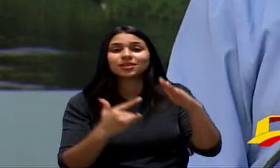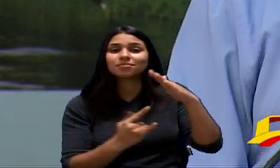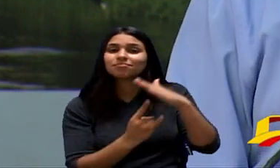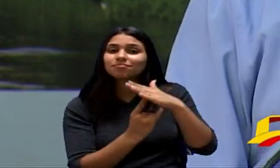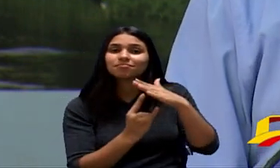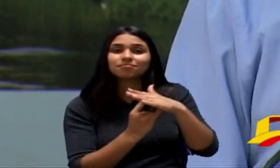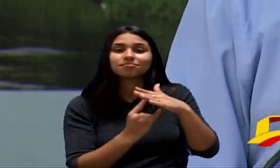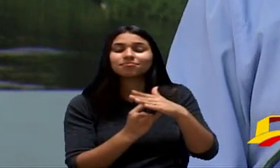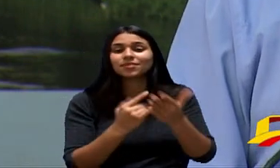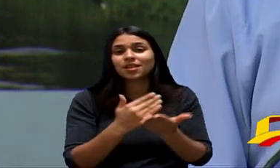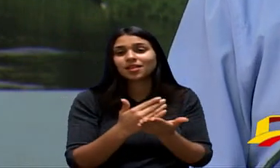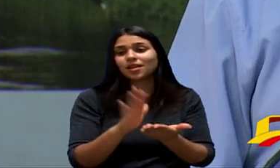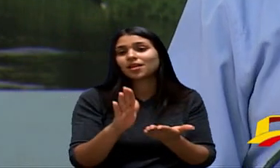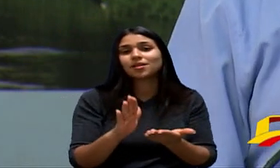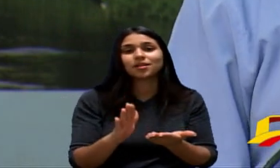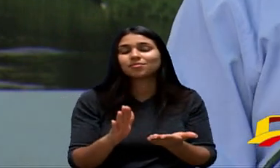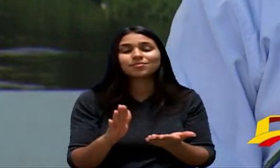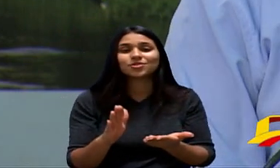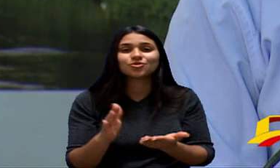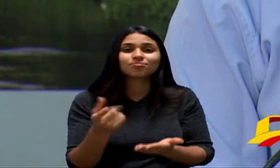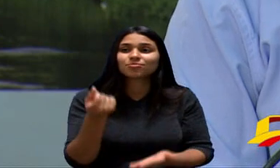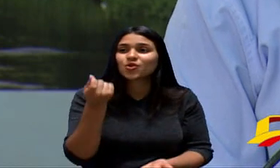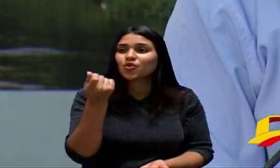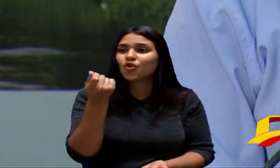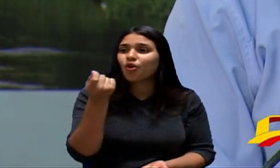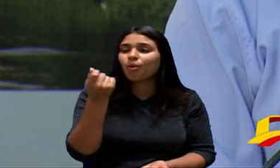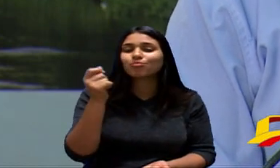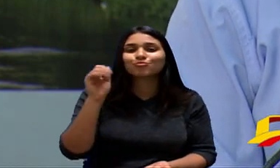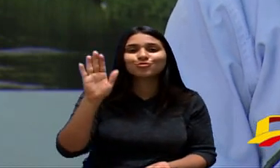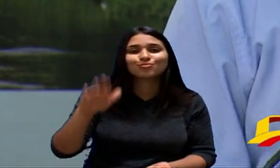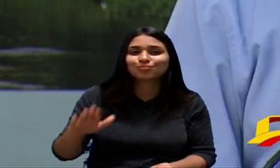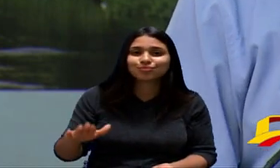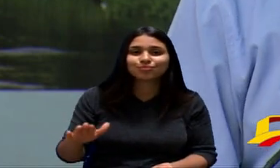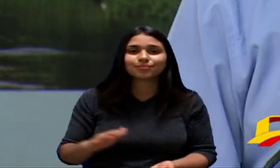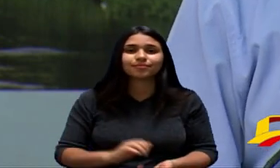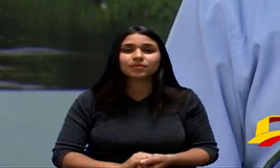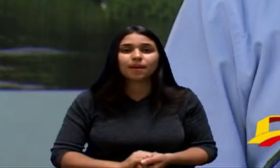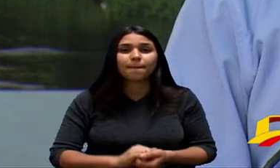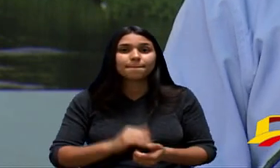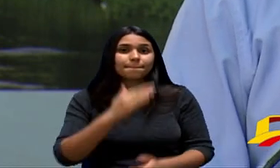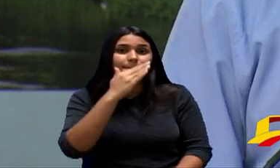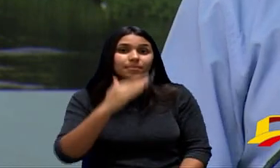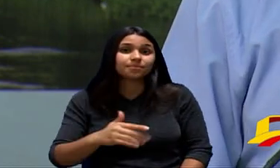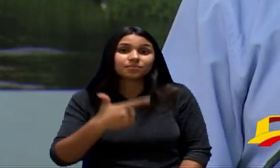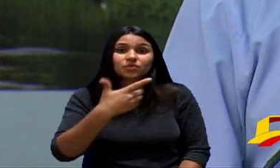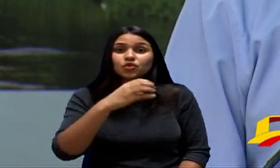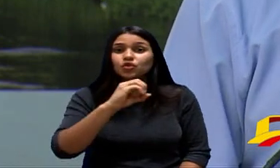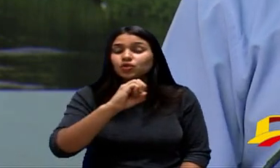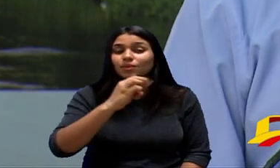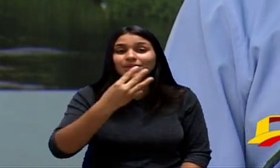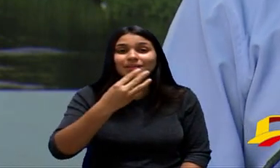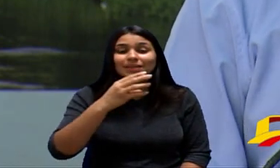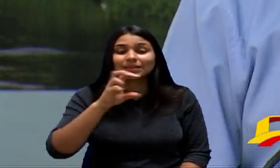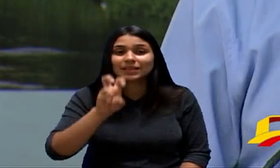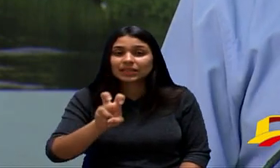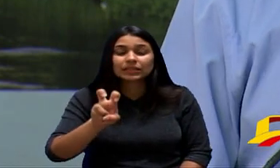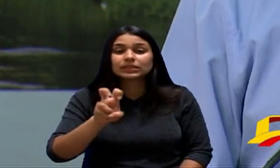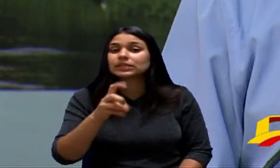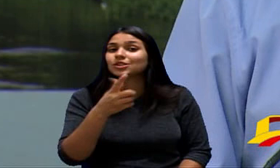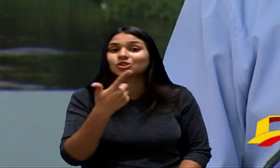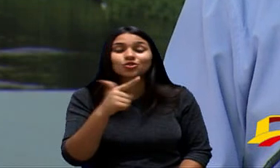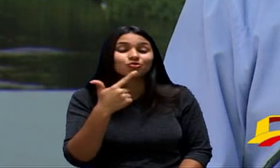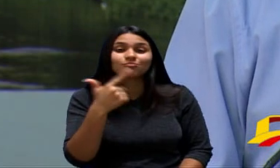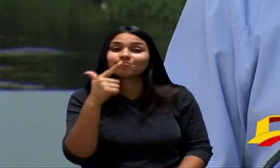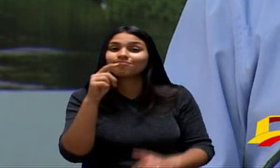Com Os Combustíveis Fósseis Até 2035 Metade Da Europa Já Não Tem Mais Carro A Gasolina A Dísio A